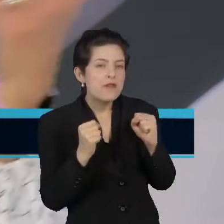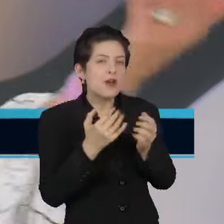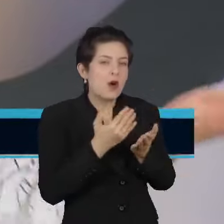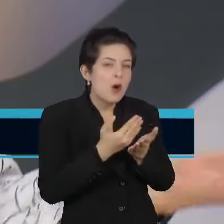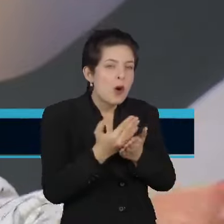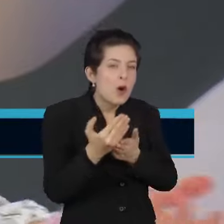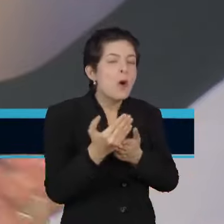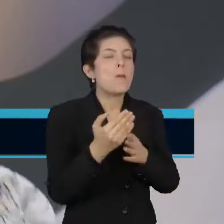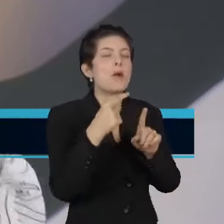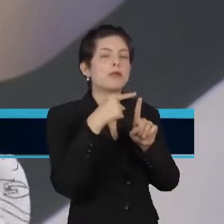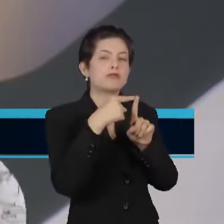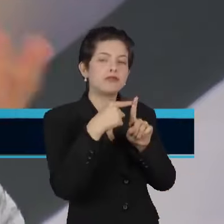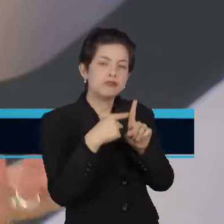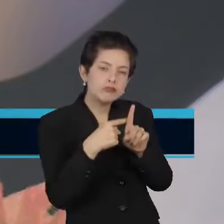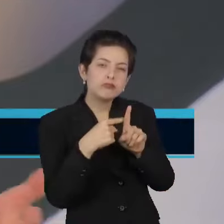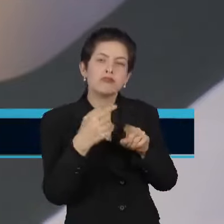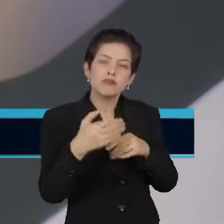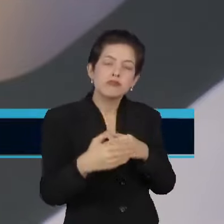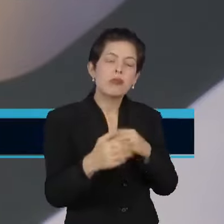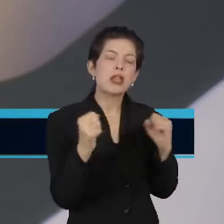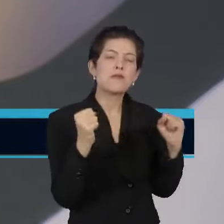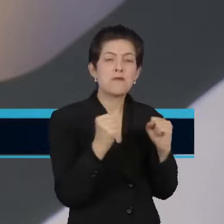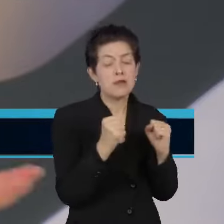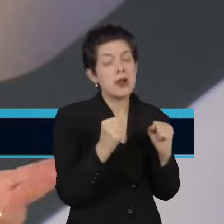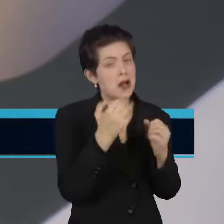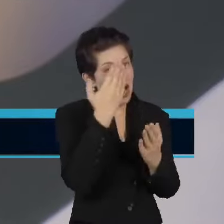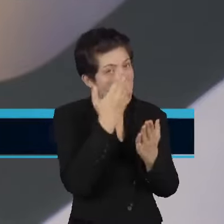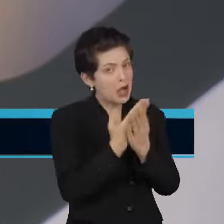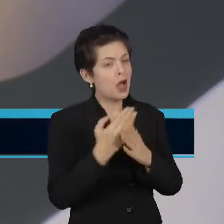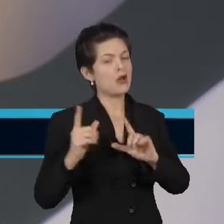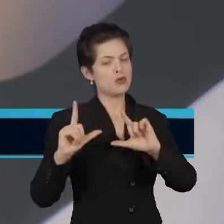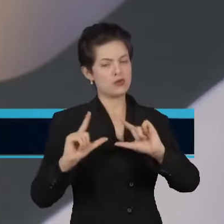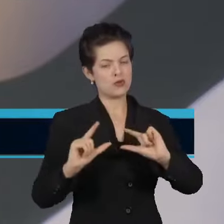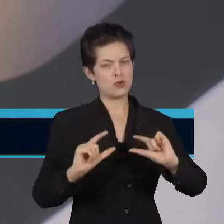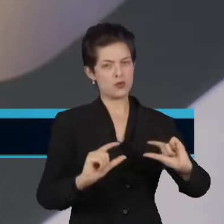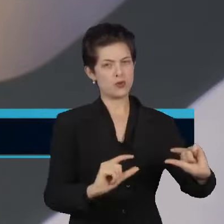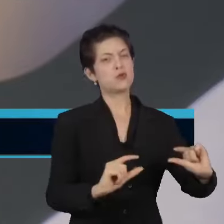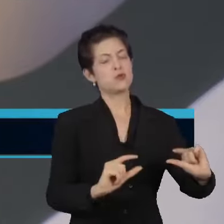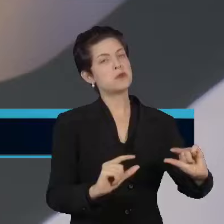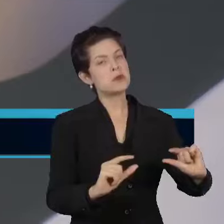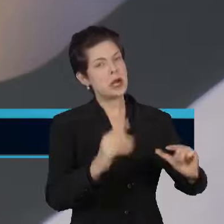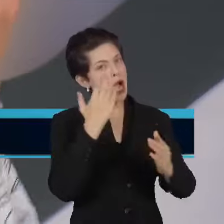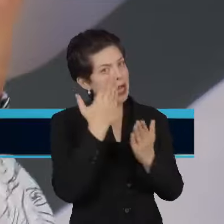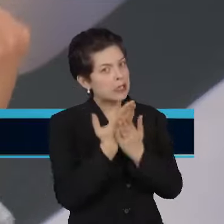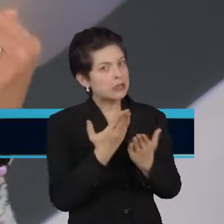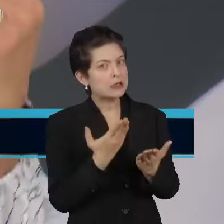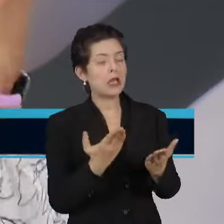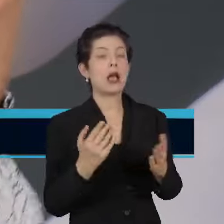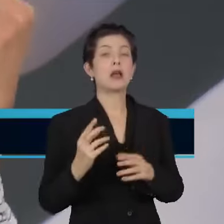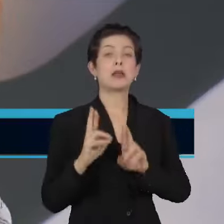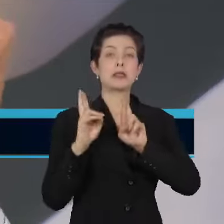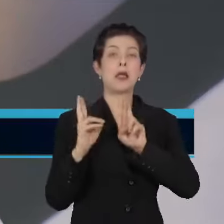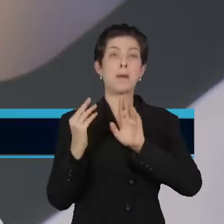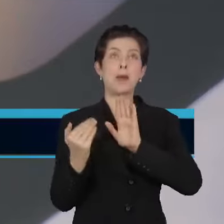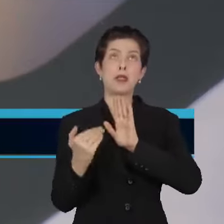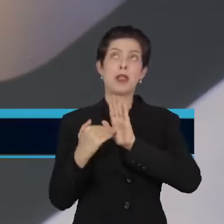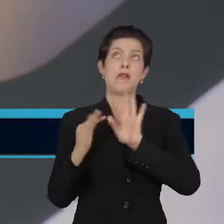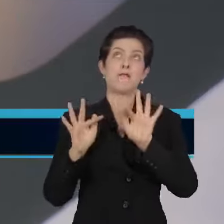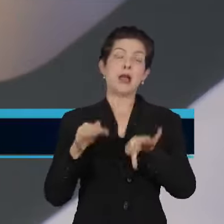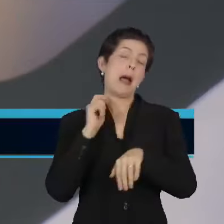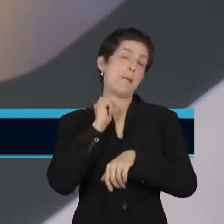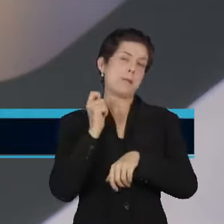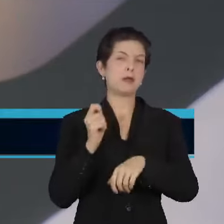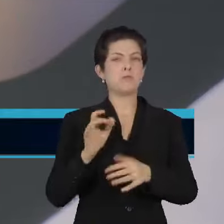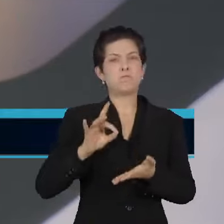pouco as temperaturas, esfriando um pouco, deve ter uma queda importante do número de casos. A gente estava esperando até final de